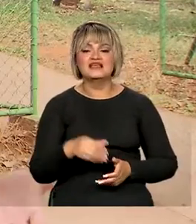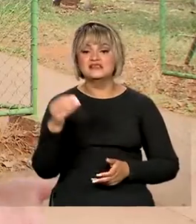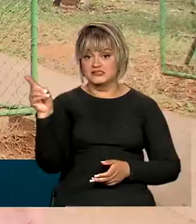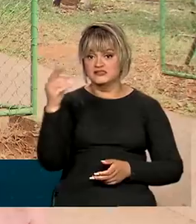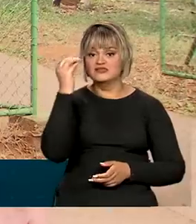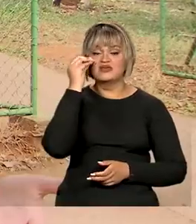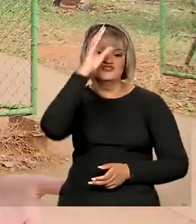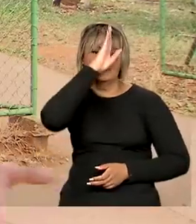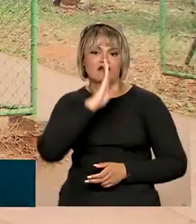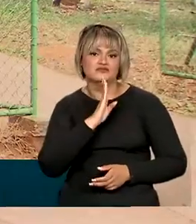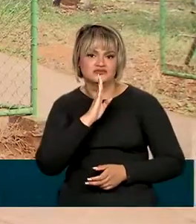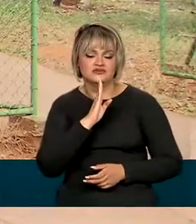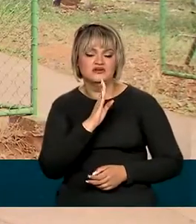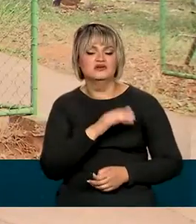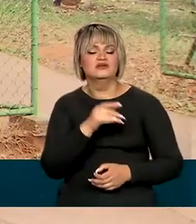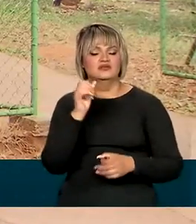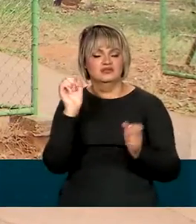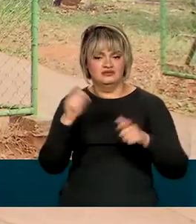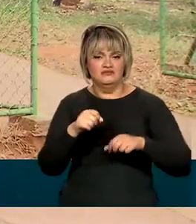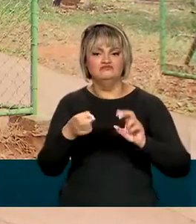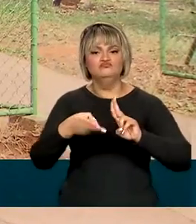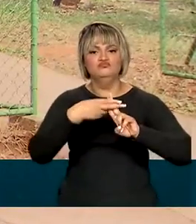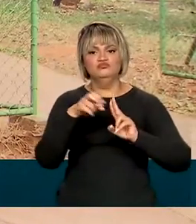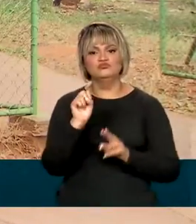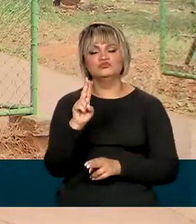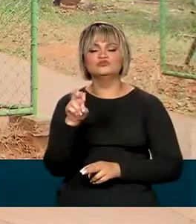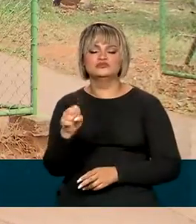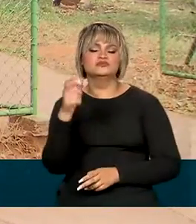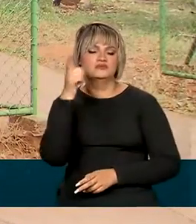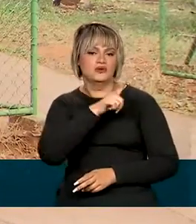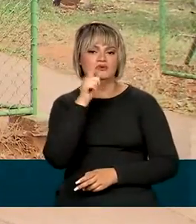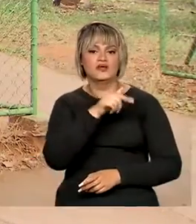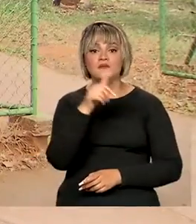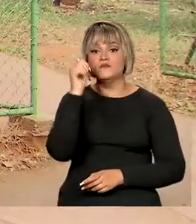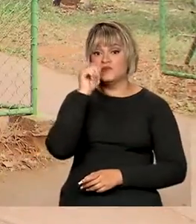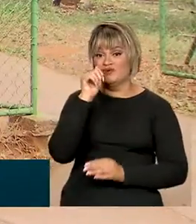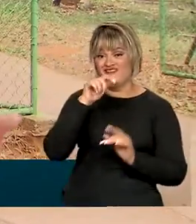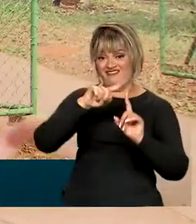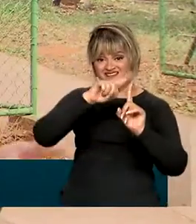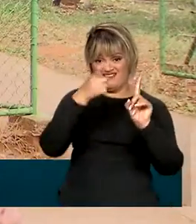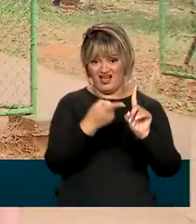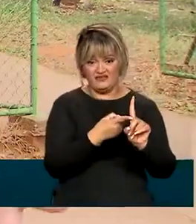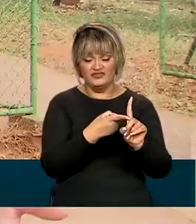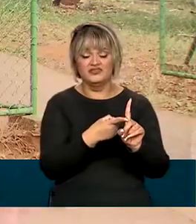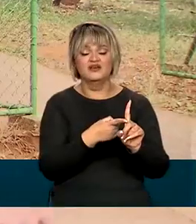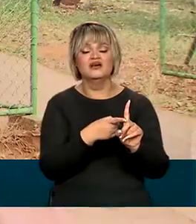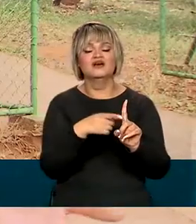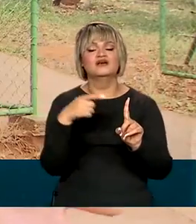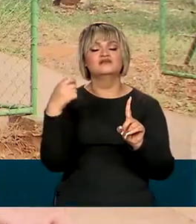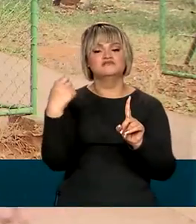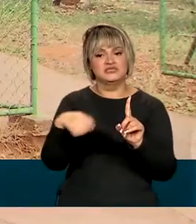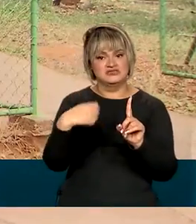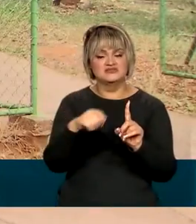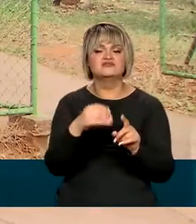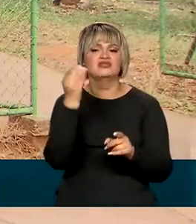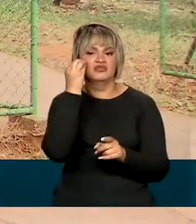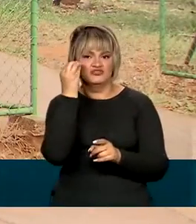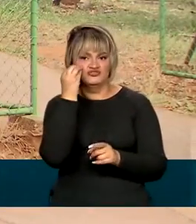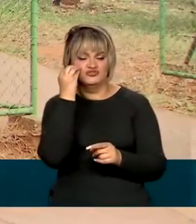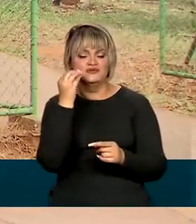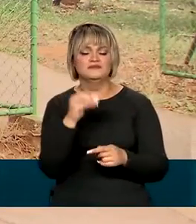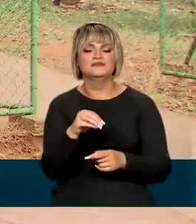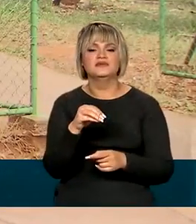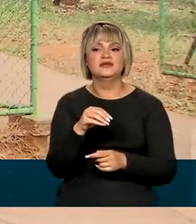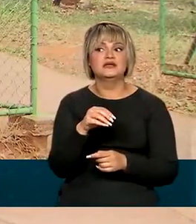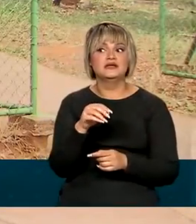gratuito e está disponível no Sistema Único de Saúde. Todas as mulheres grávidas devem realizar o exame para sífilis e HIV, de